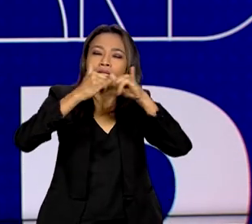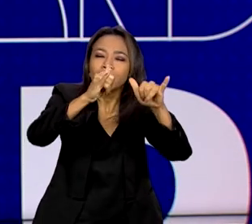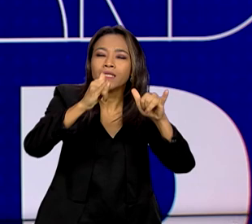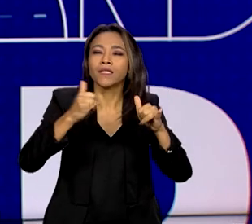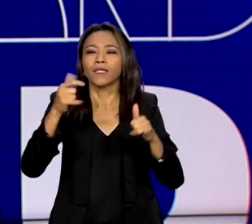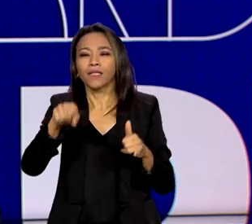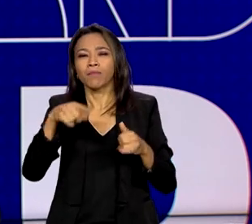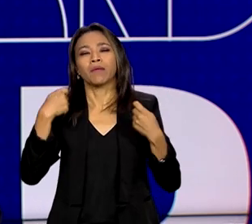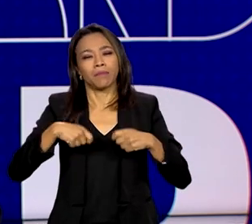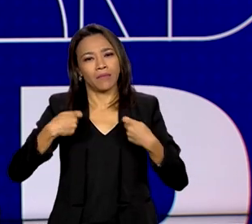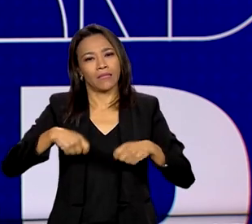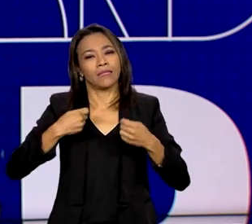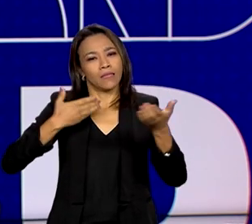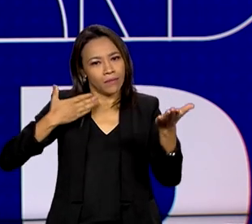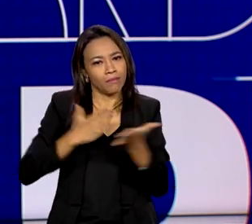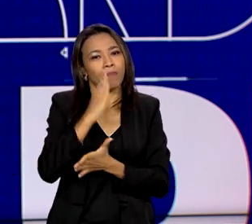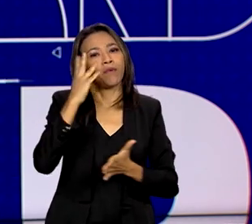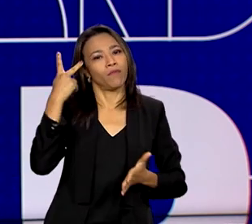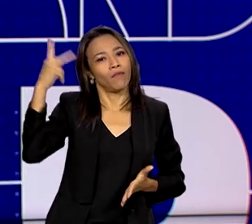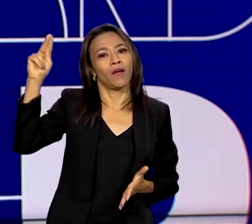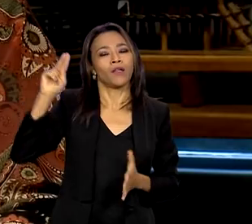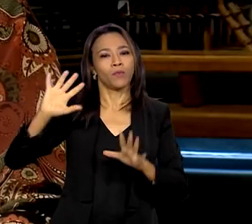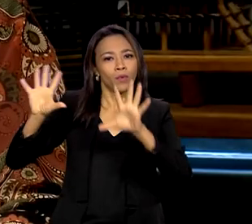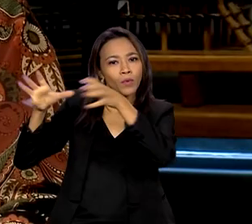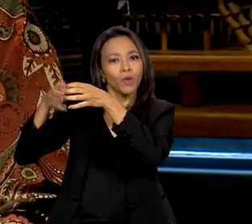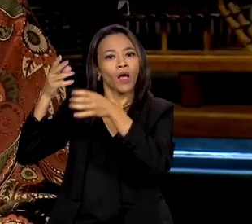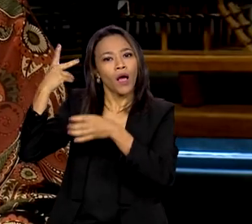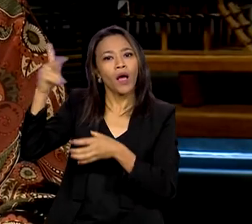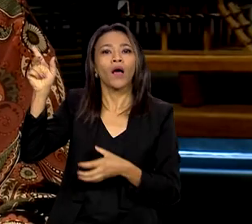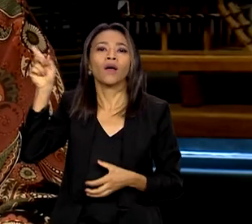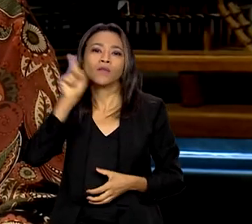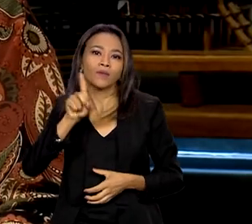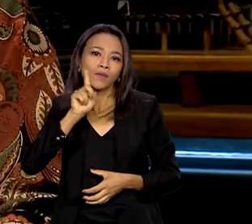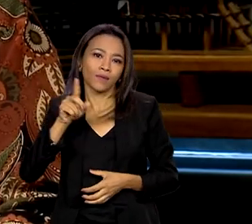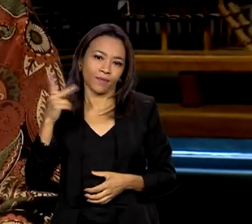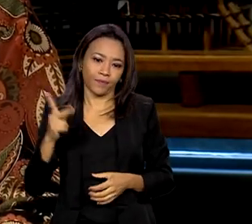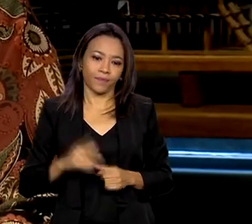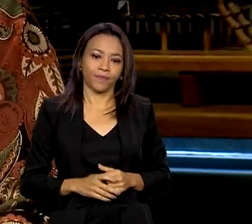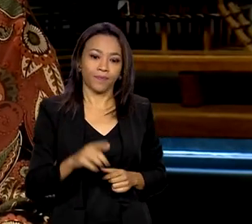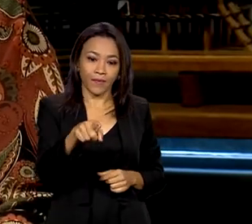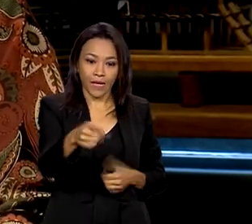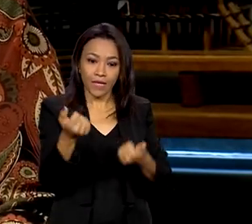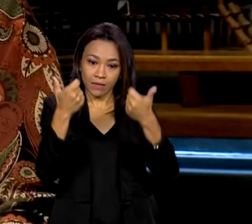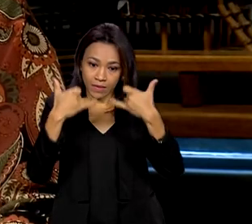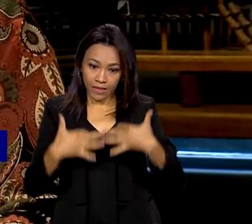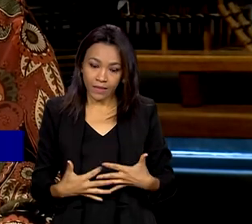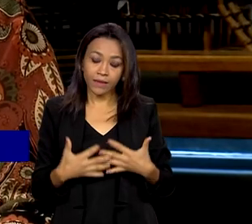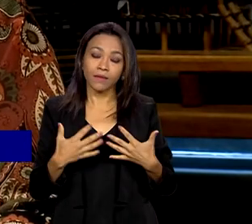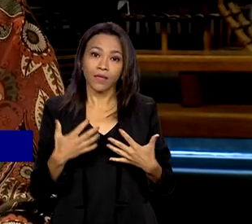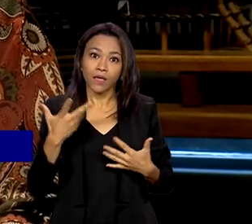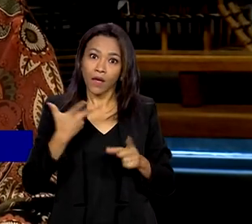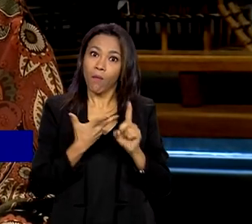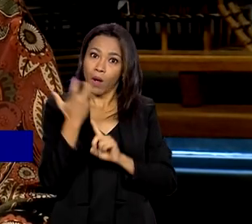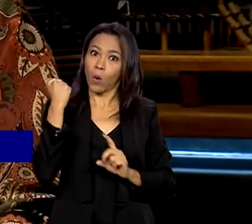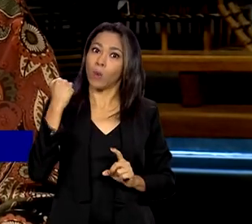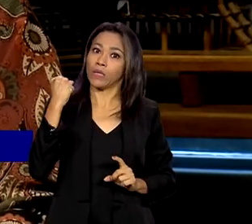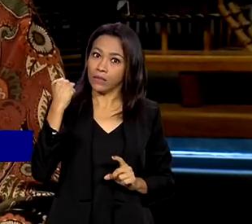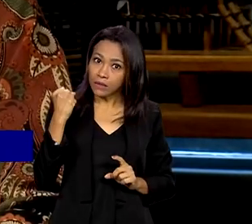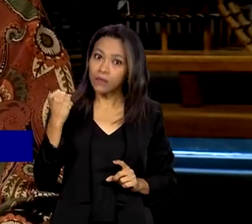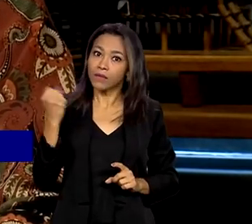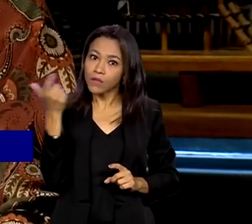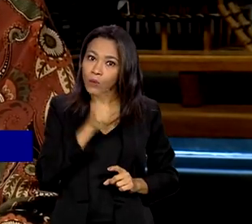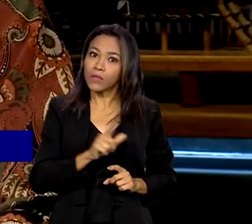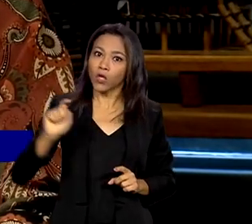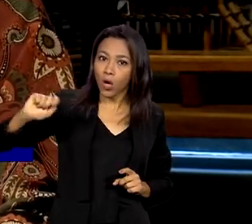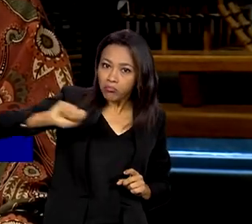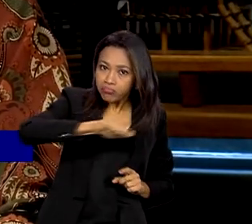aprovados pelo Congresso Norte-Americano. Obviamente que isso é uma conquista muito grande, tanto por aquilo